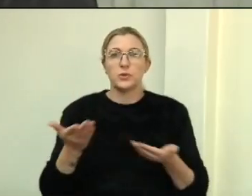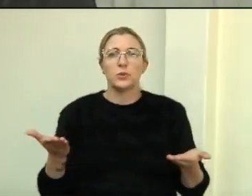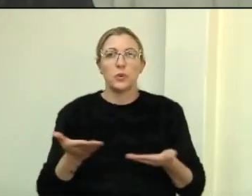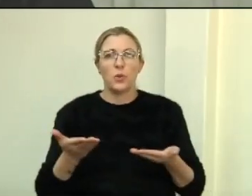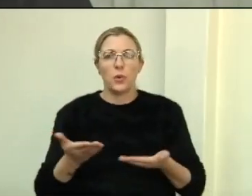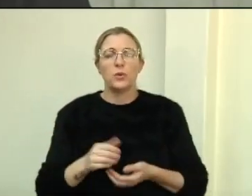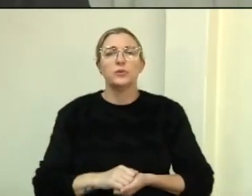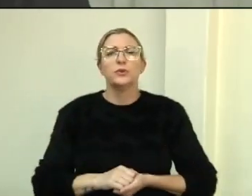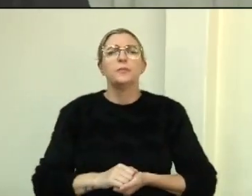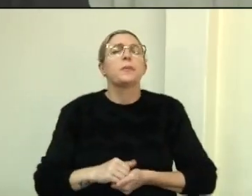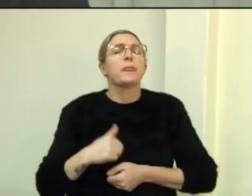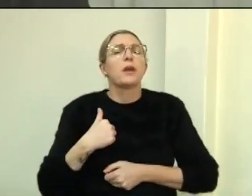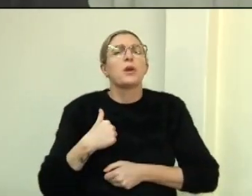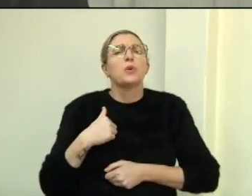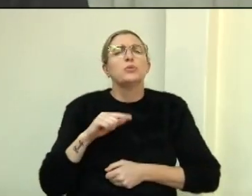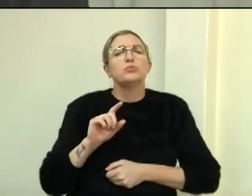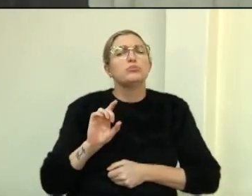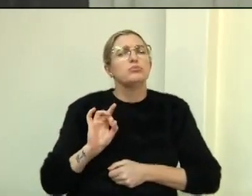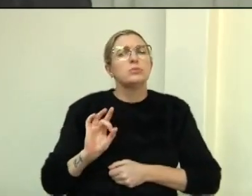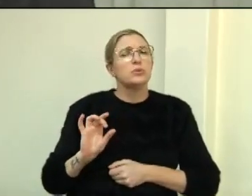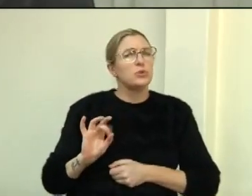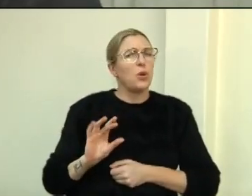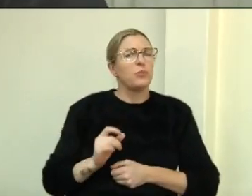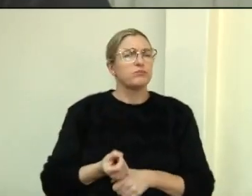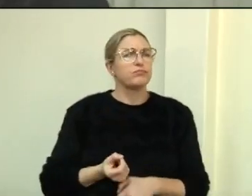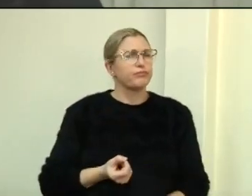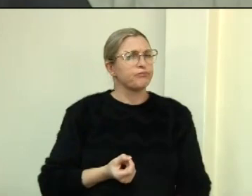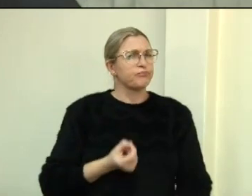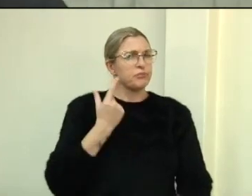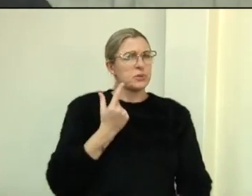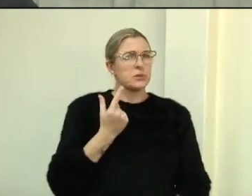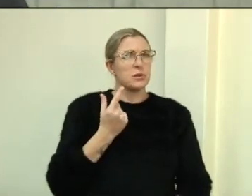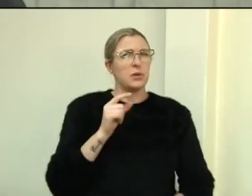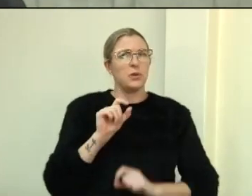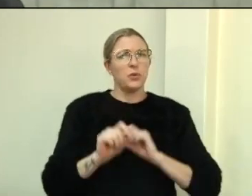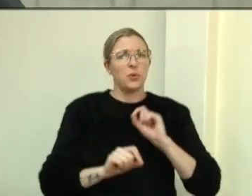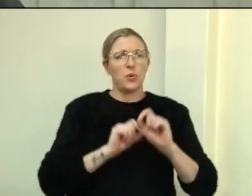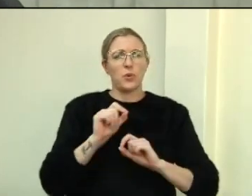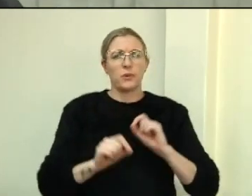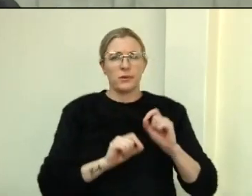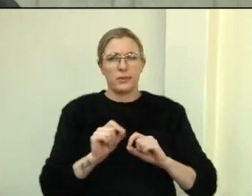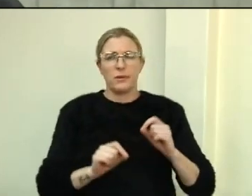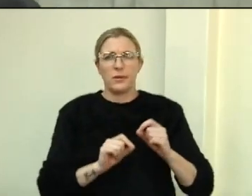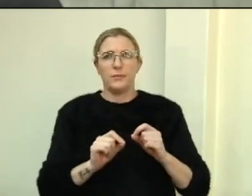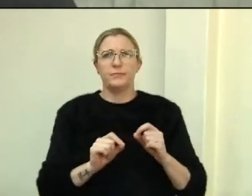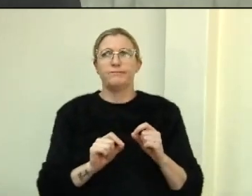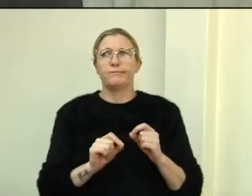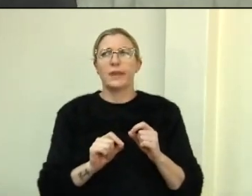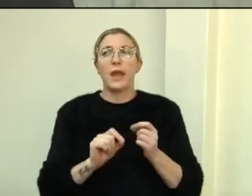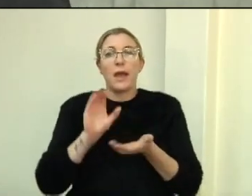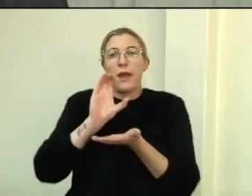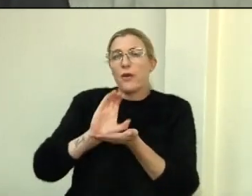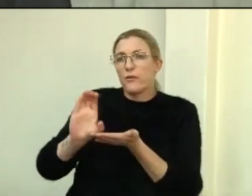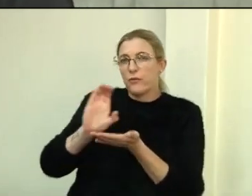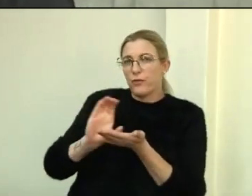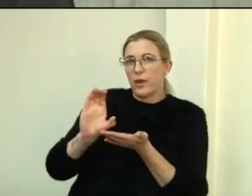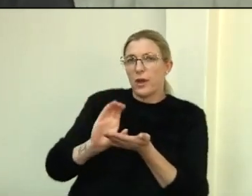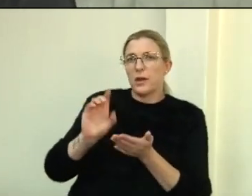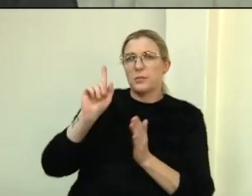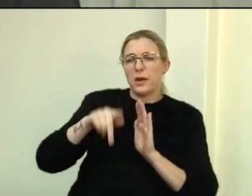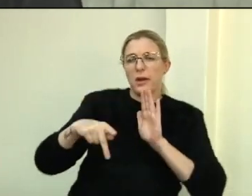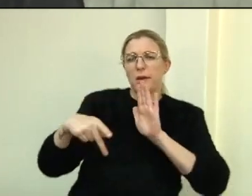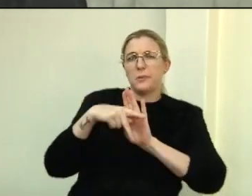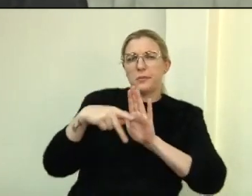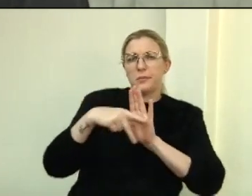causou estranheza, senhor presidente, é que essas emendas são impositivas dos vereadores. Eu vi que o projeto não tem o nome